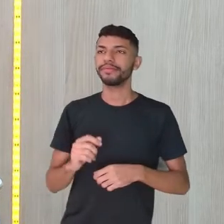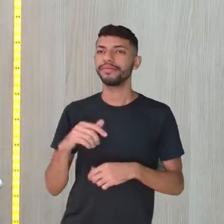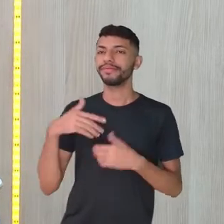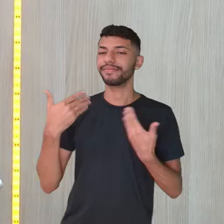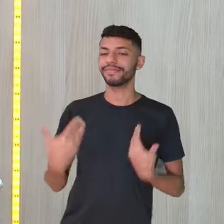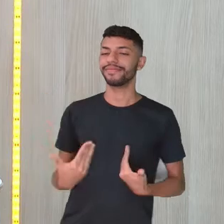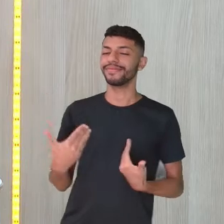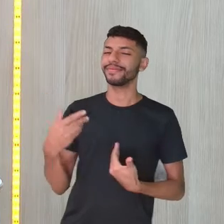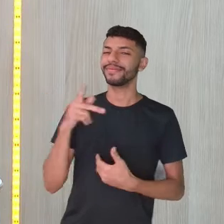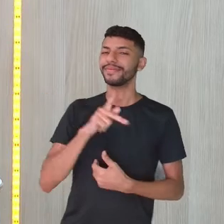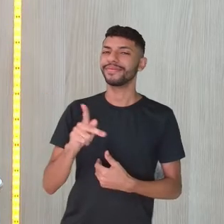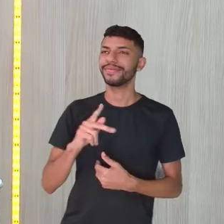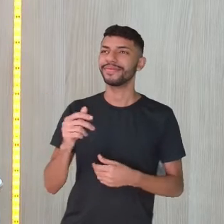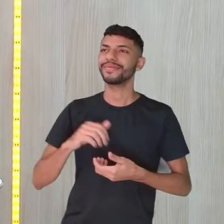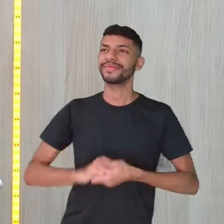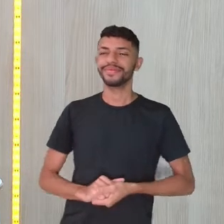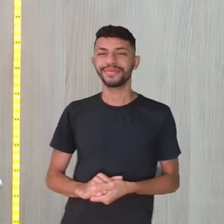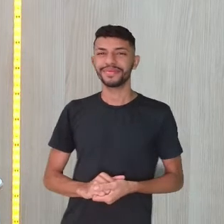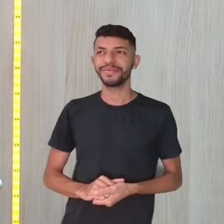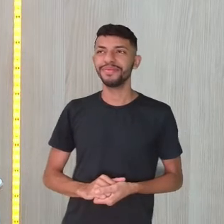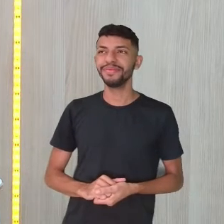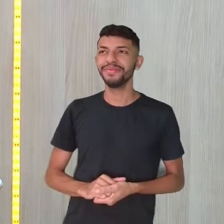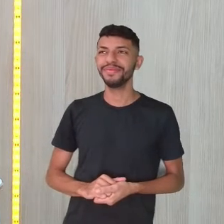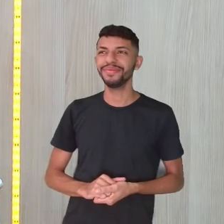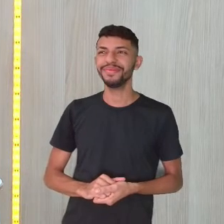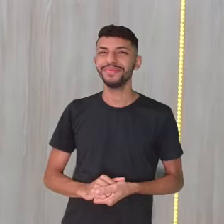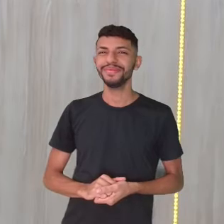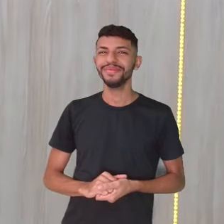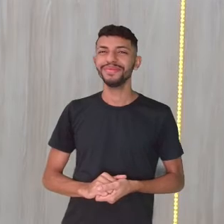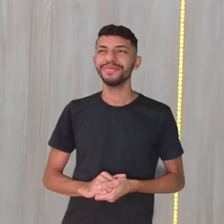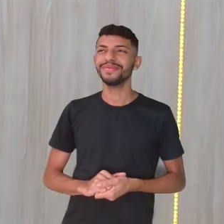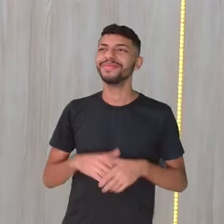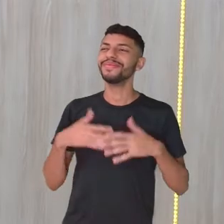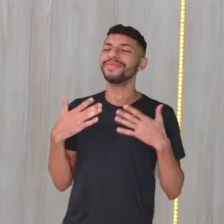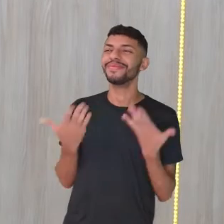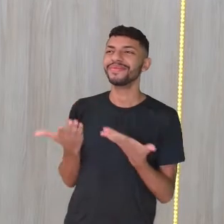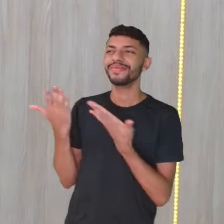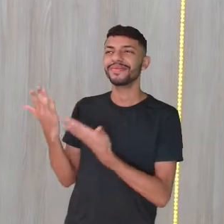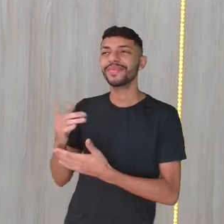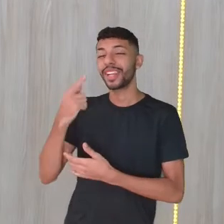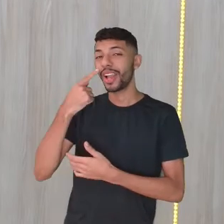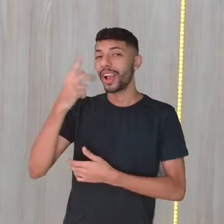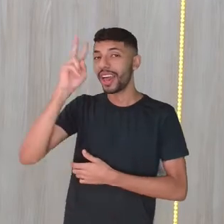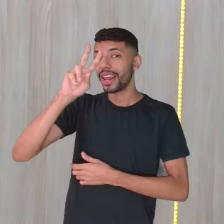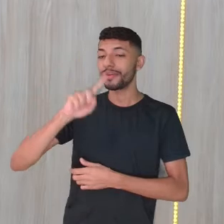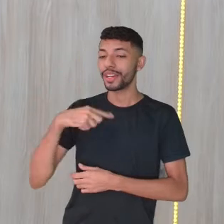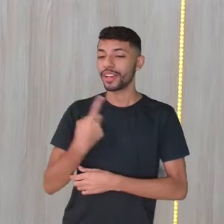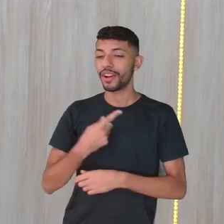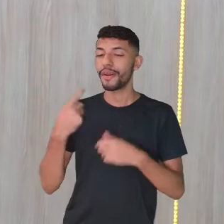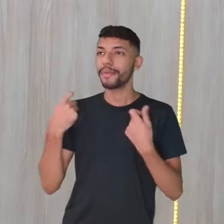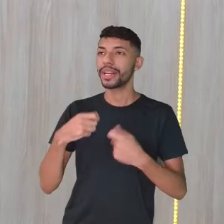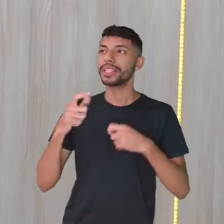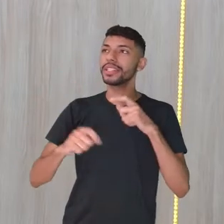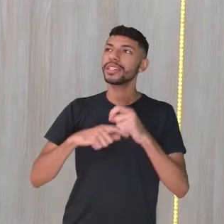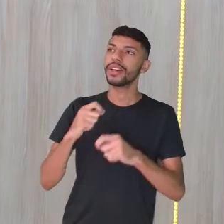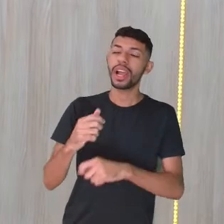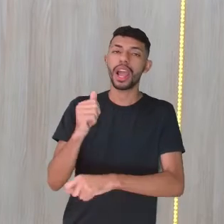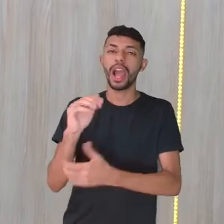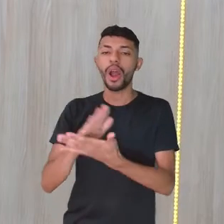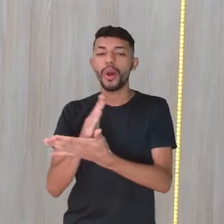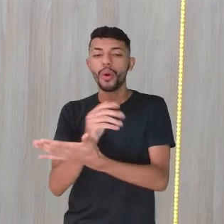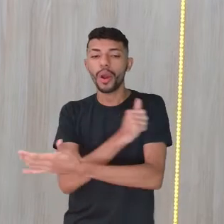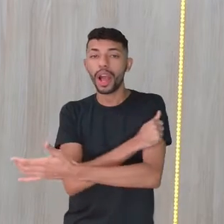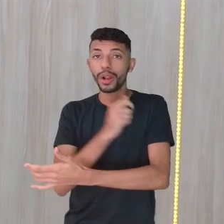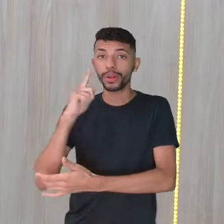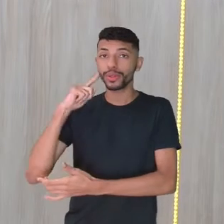Bufo Face. Gostei, viu? É isso aí. Lembrando que estamos precisando de algum aluno da rede que seja